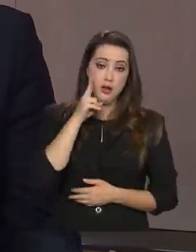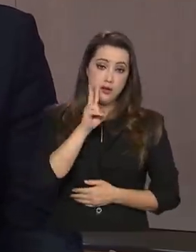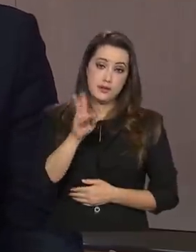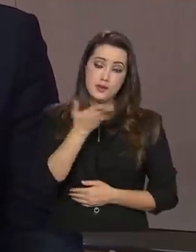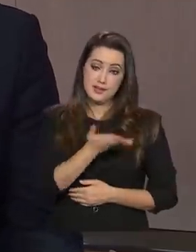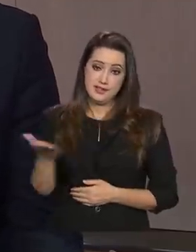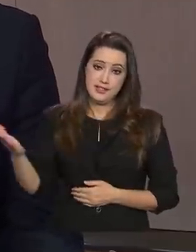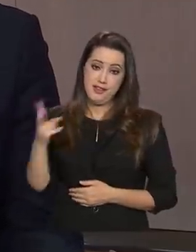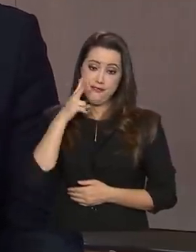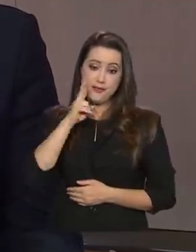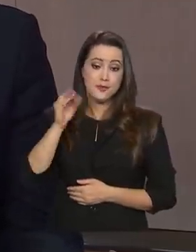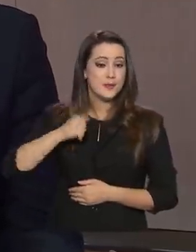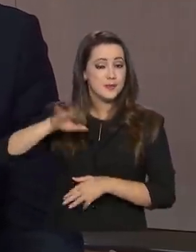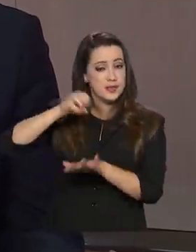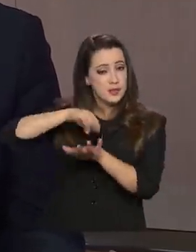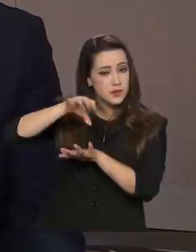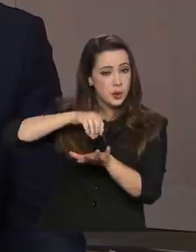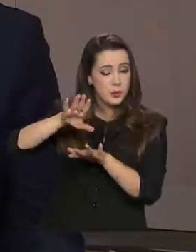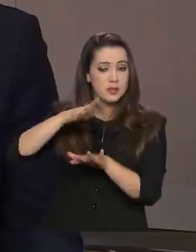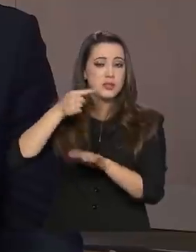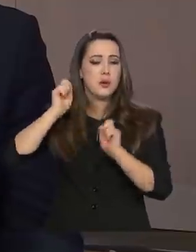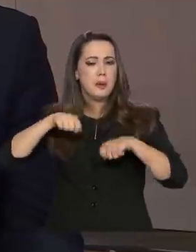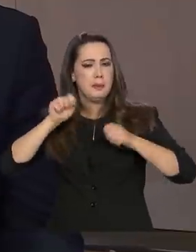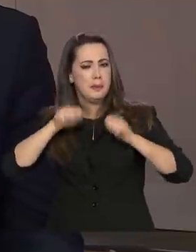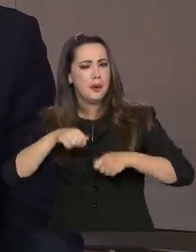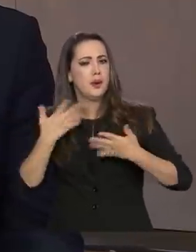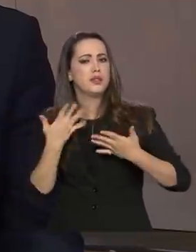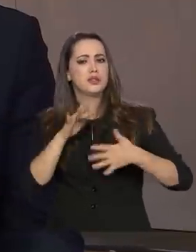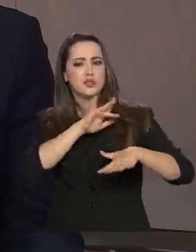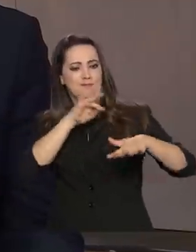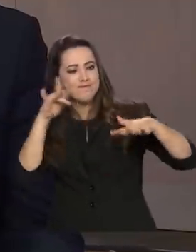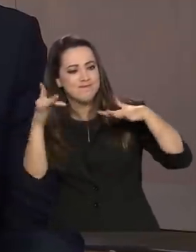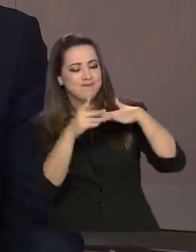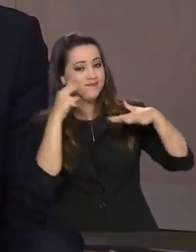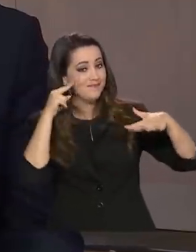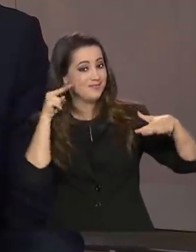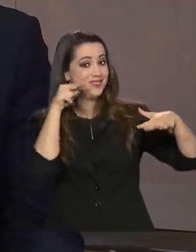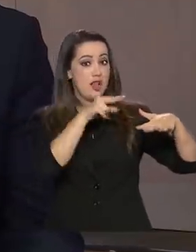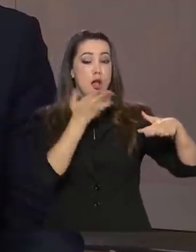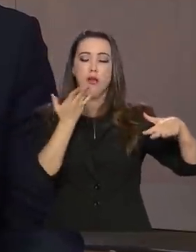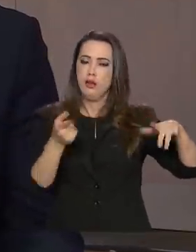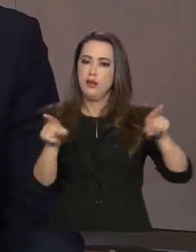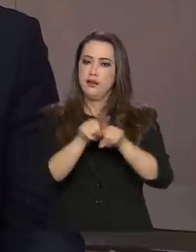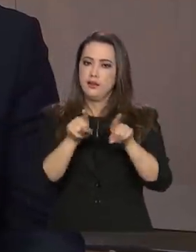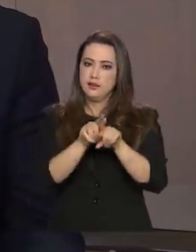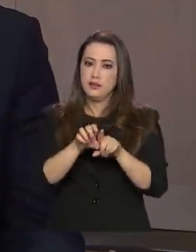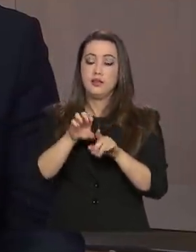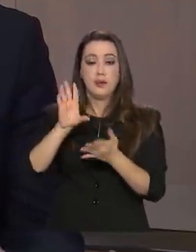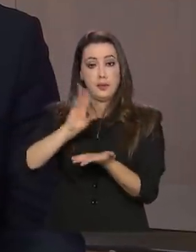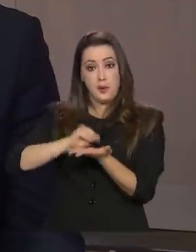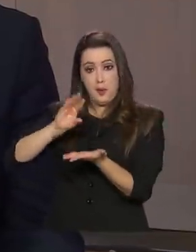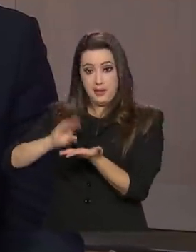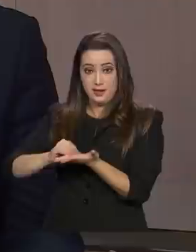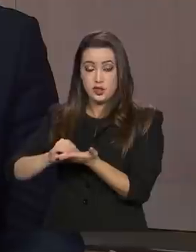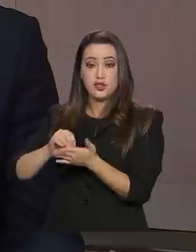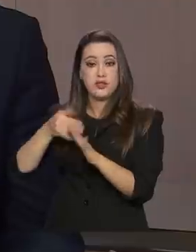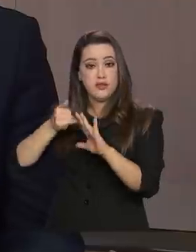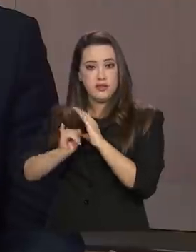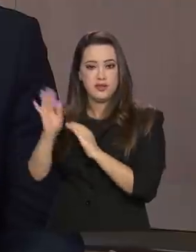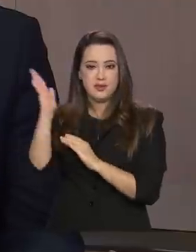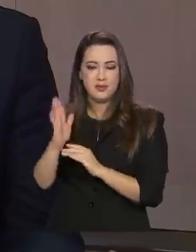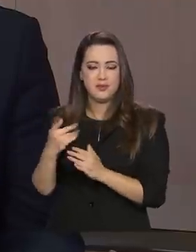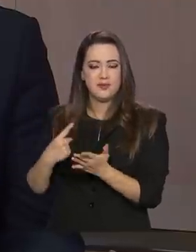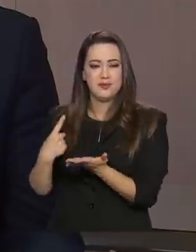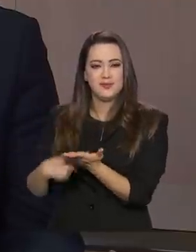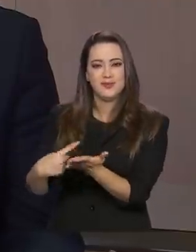quer acompanhar mais conteúdos, você pode fazer isso por nossas redes sociais e pelo EBC Play. O Brasil continua em